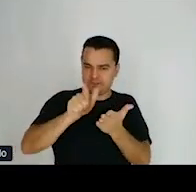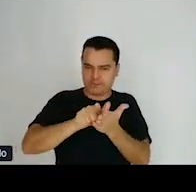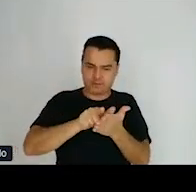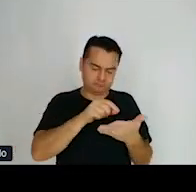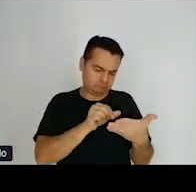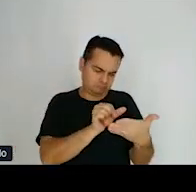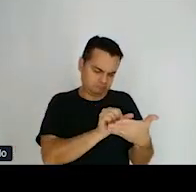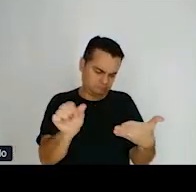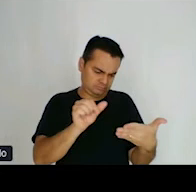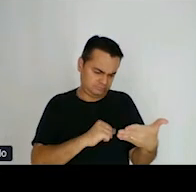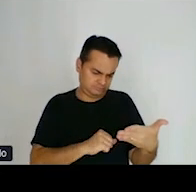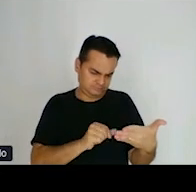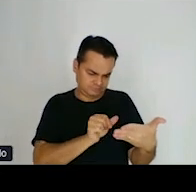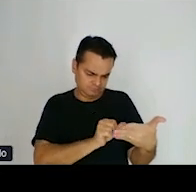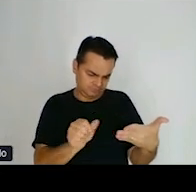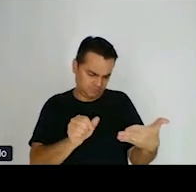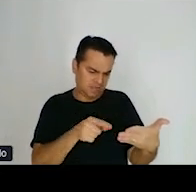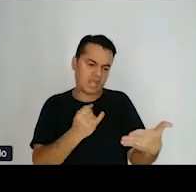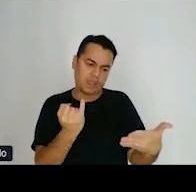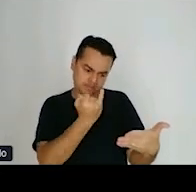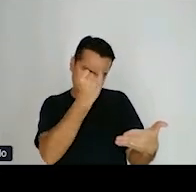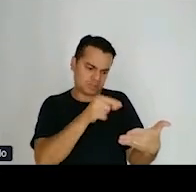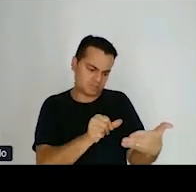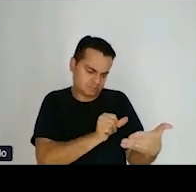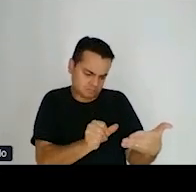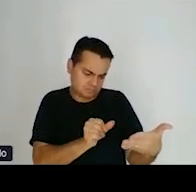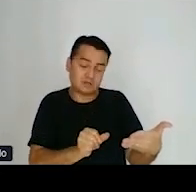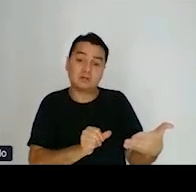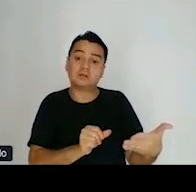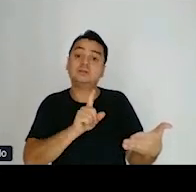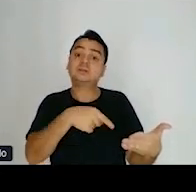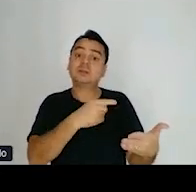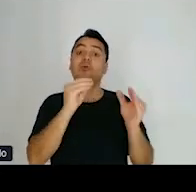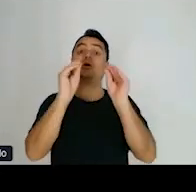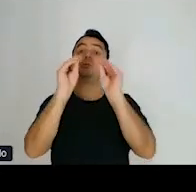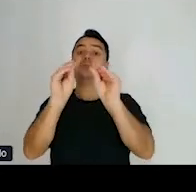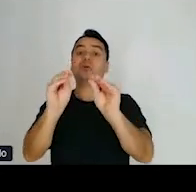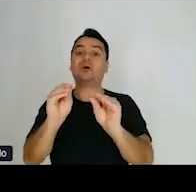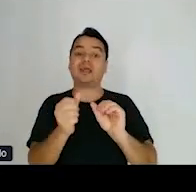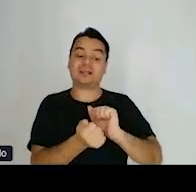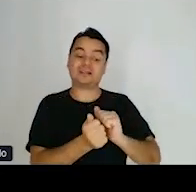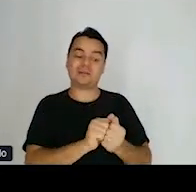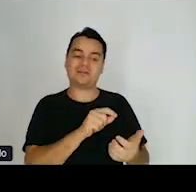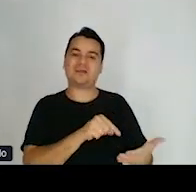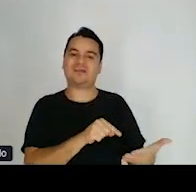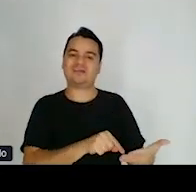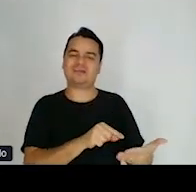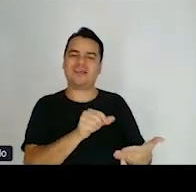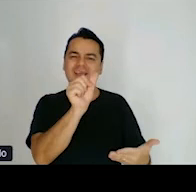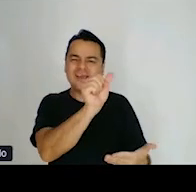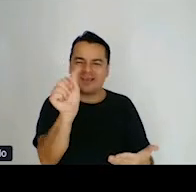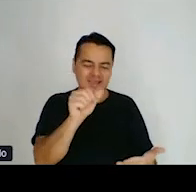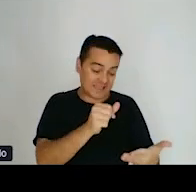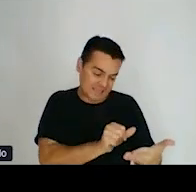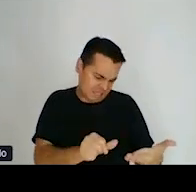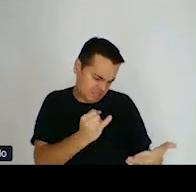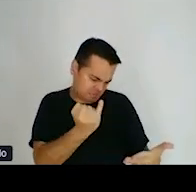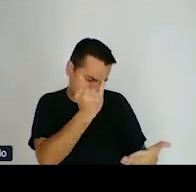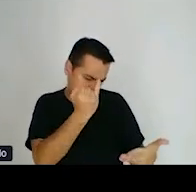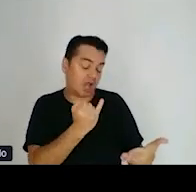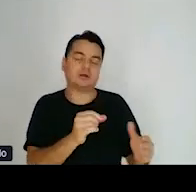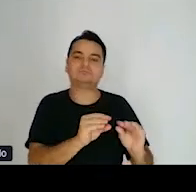informações, você reescreva colocando as informações relevantes lá em cima e fazendo essa ordem de prioridade.